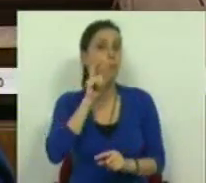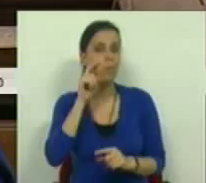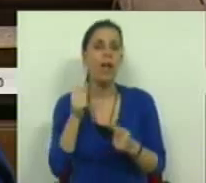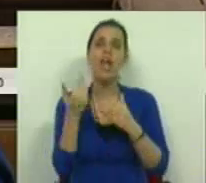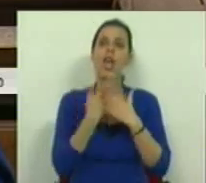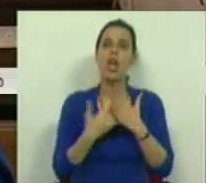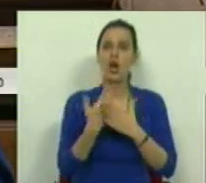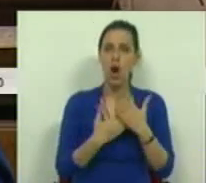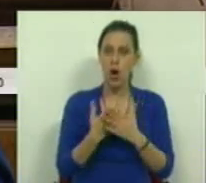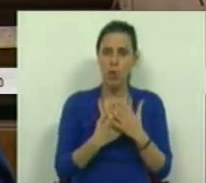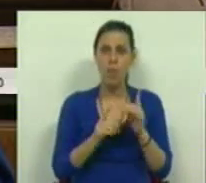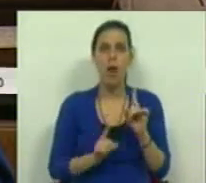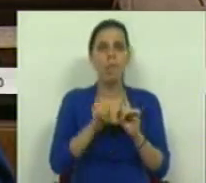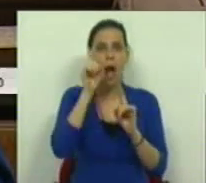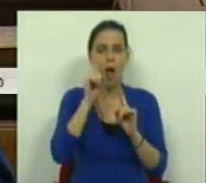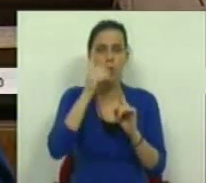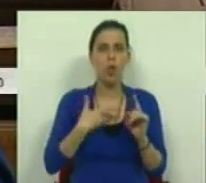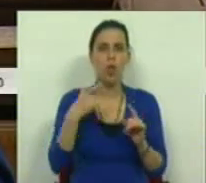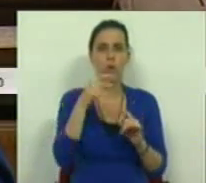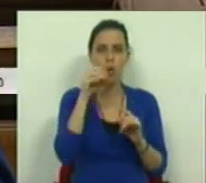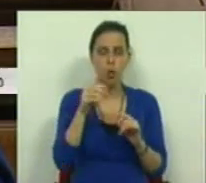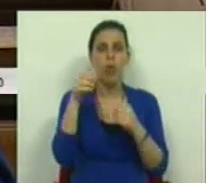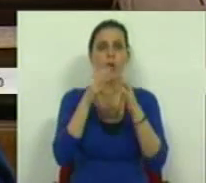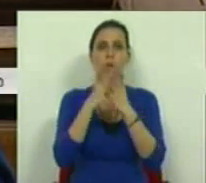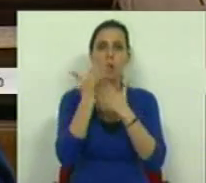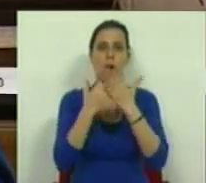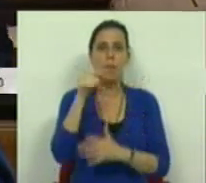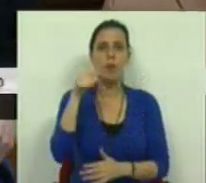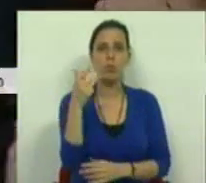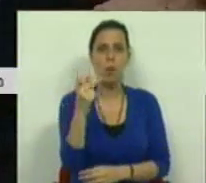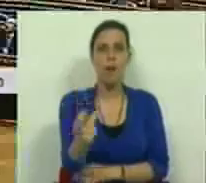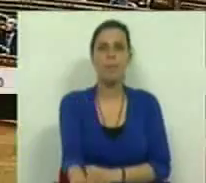a economia do Alto Douro Vinheteiro e proteger toda a economia do Tua.